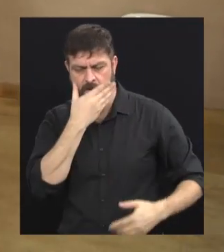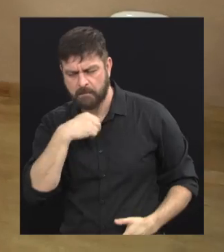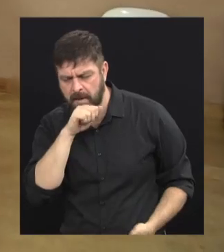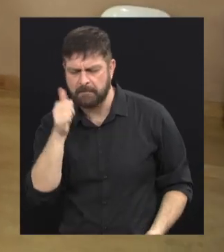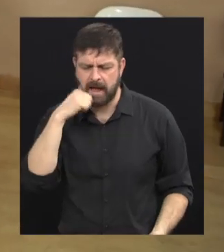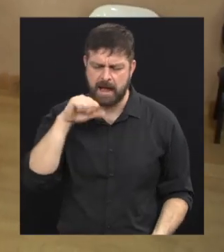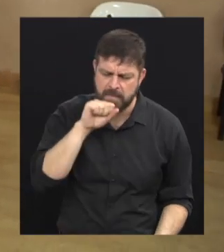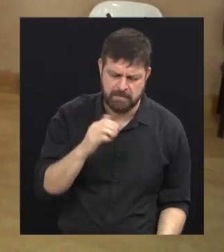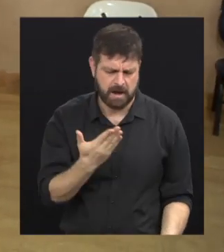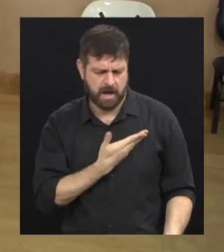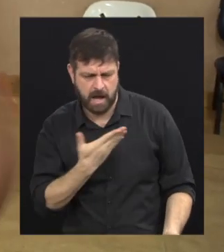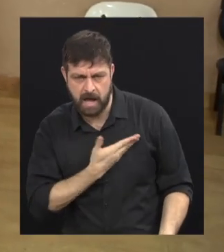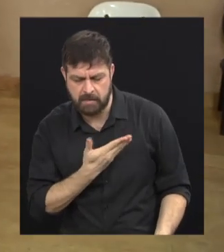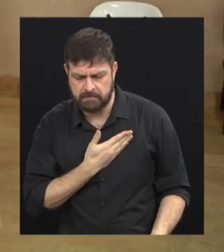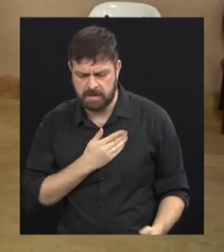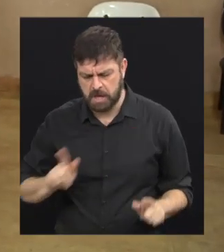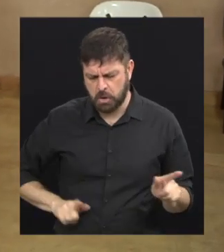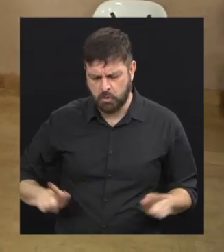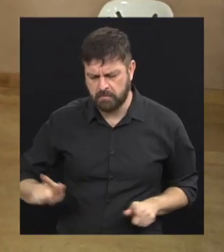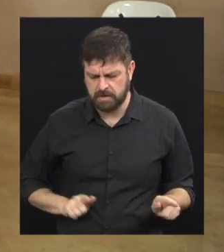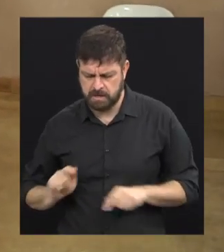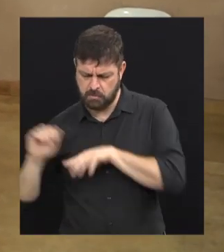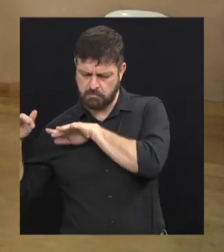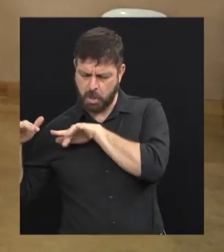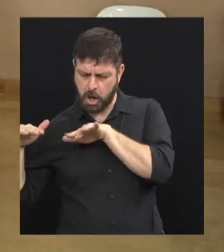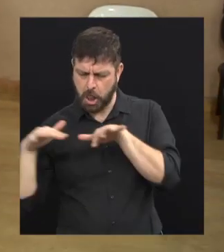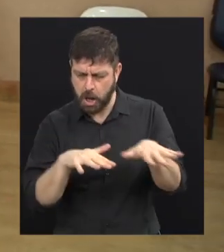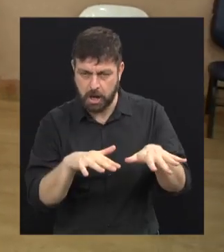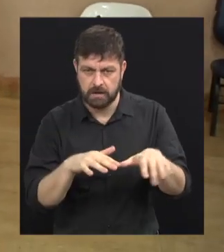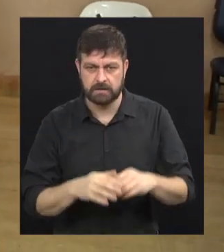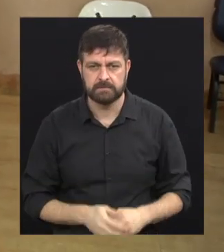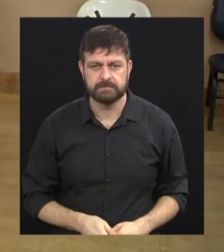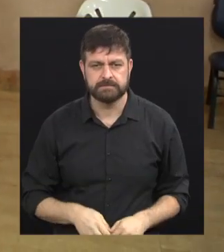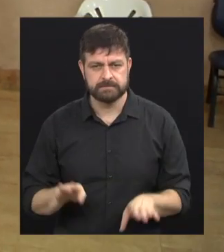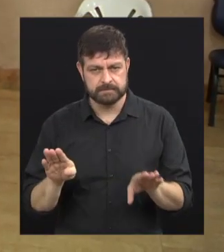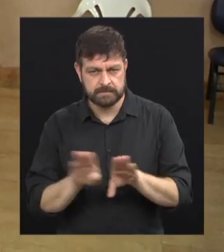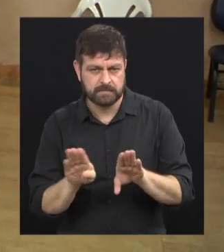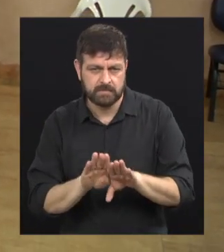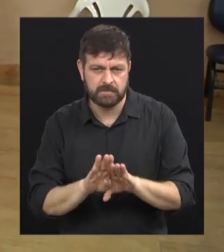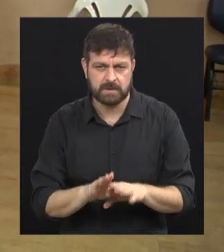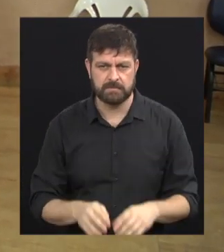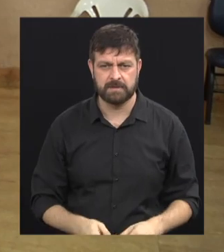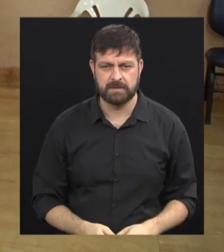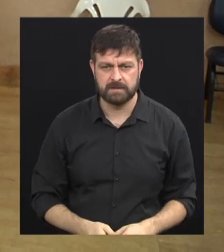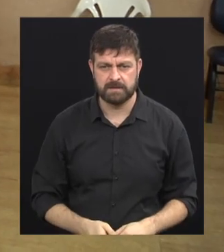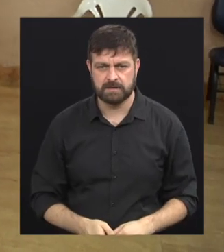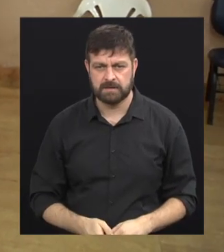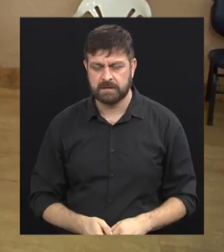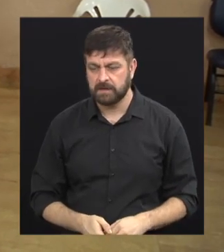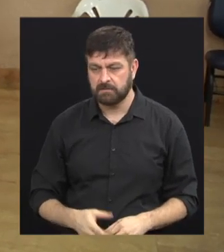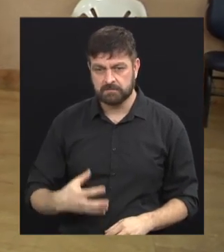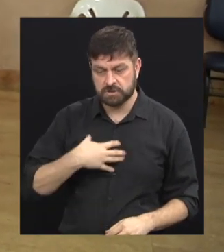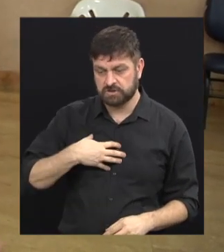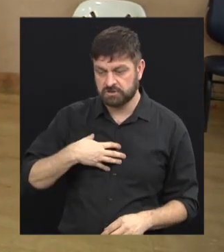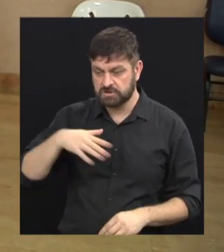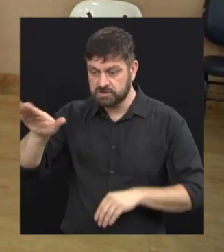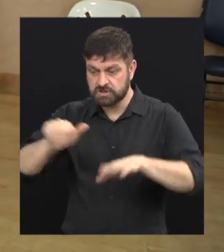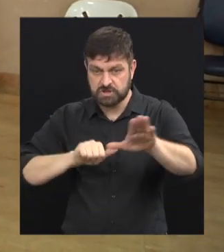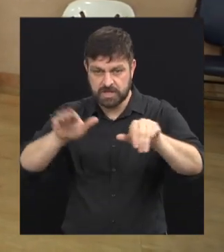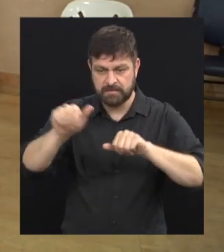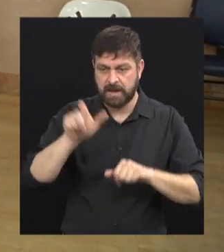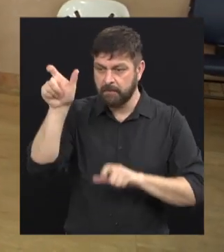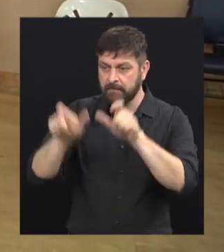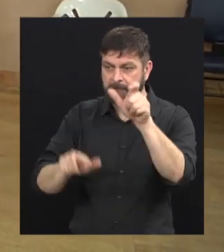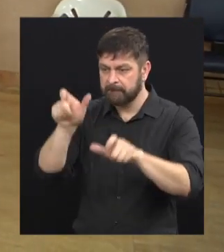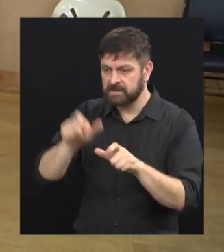pais, mas como amigos, primos. É uma chamada também. Porque tem gente de